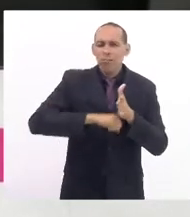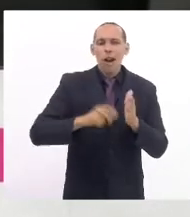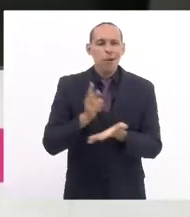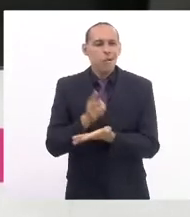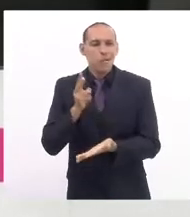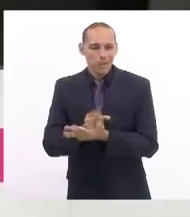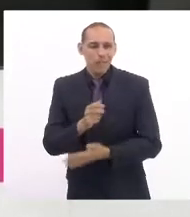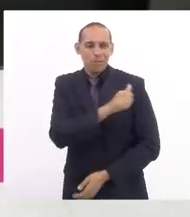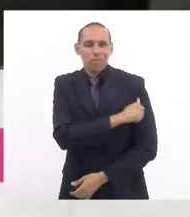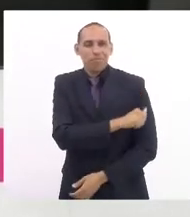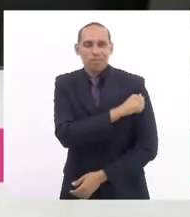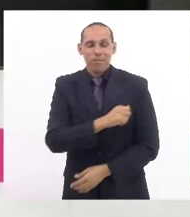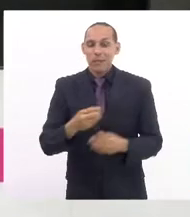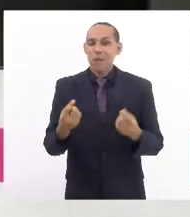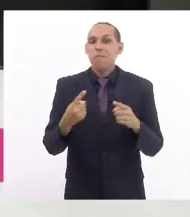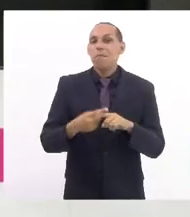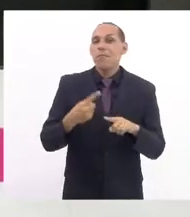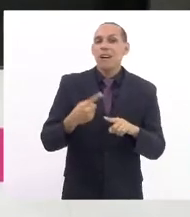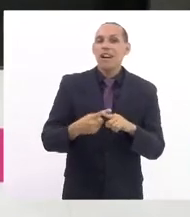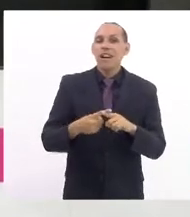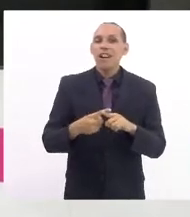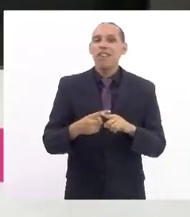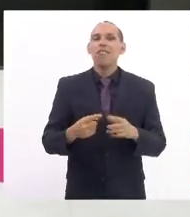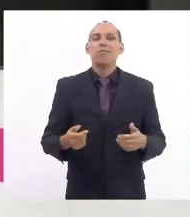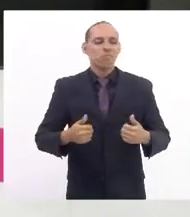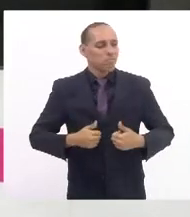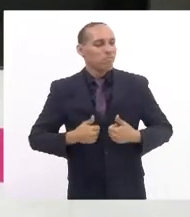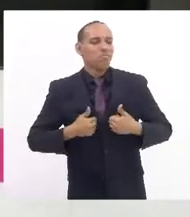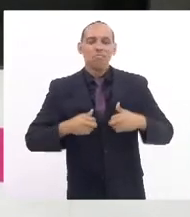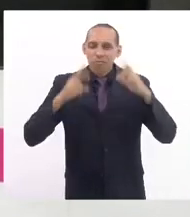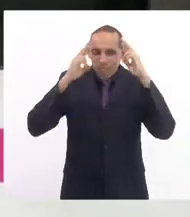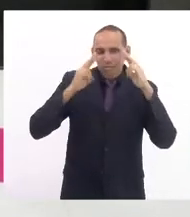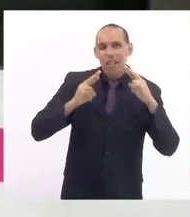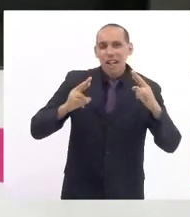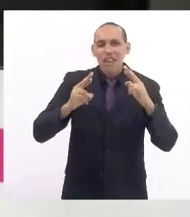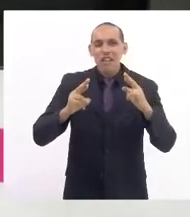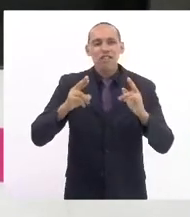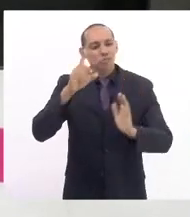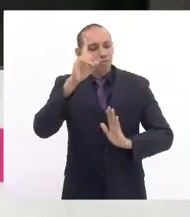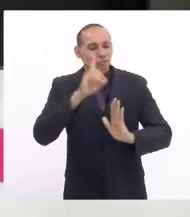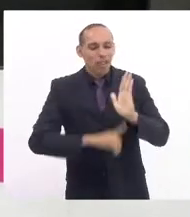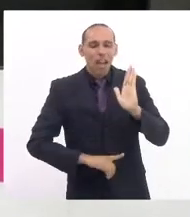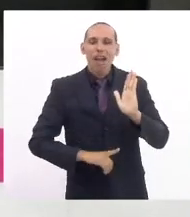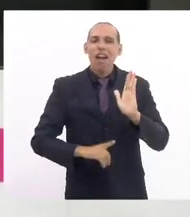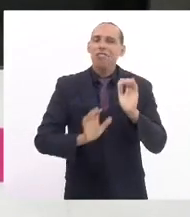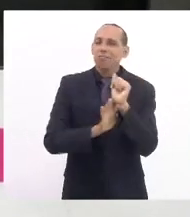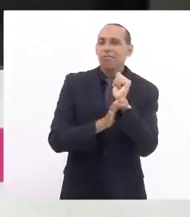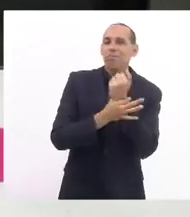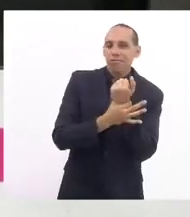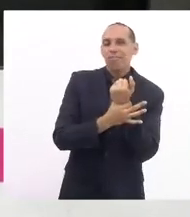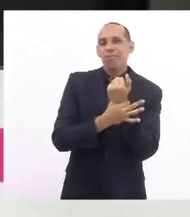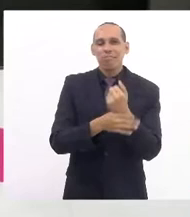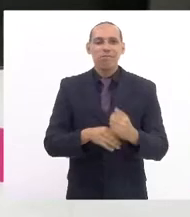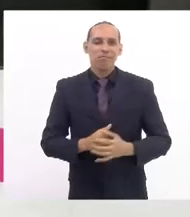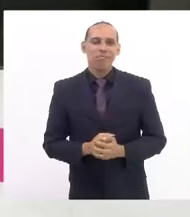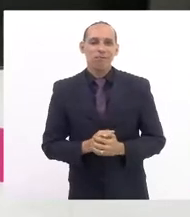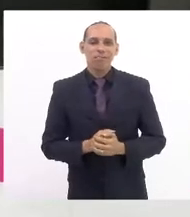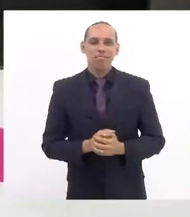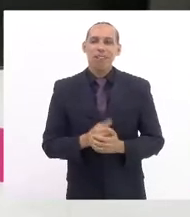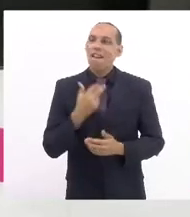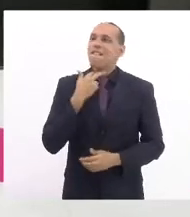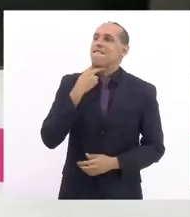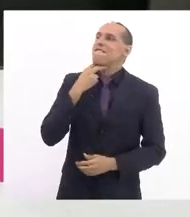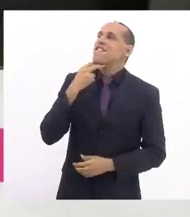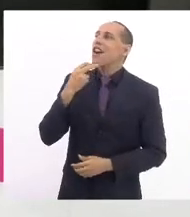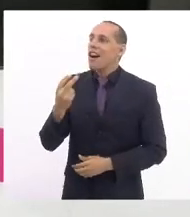Regiane, por mais dignidade, por direitos, garantias de direitos, por voz,